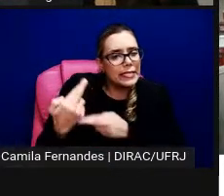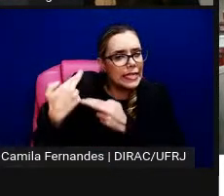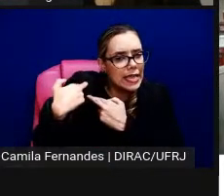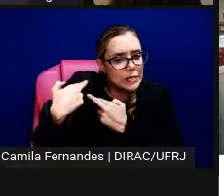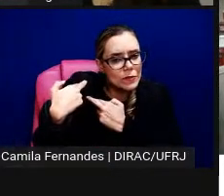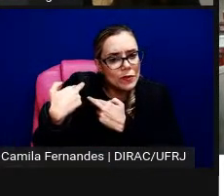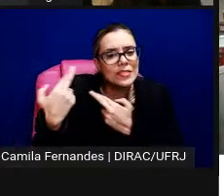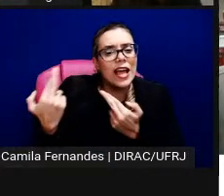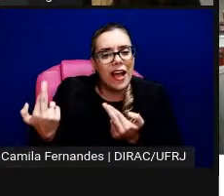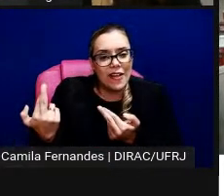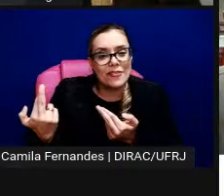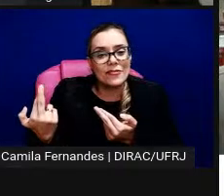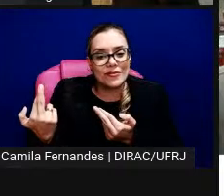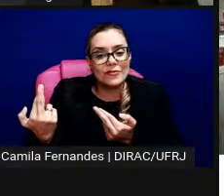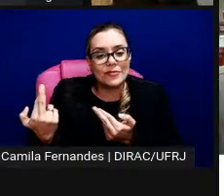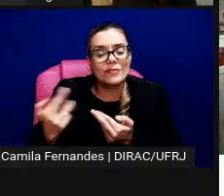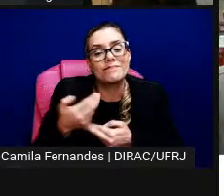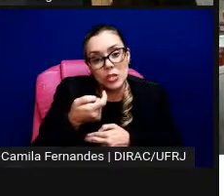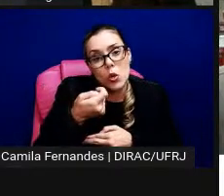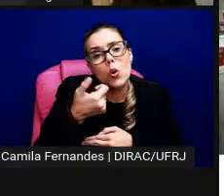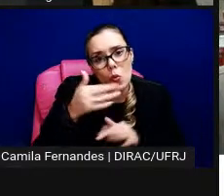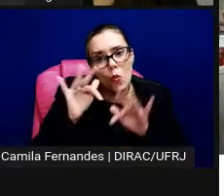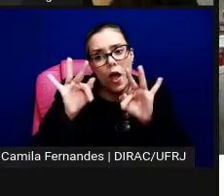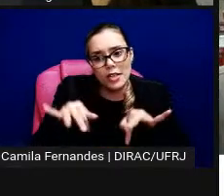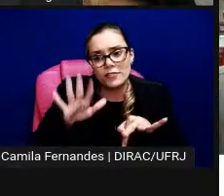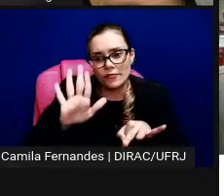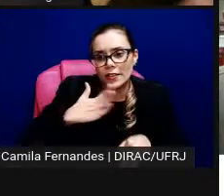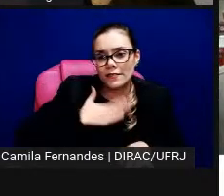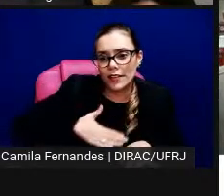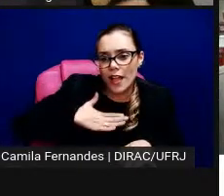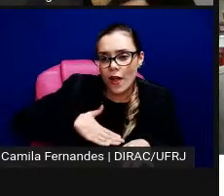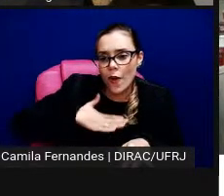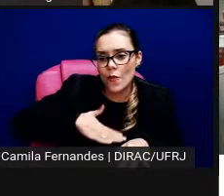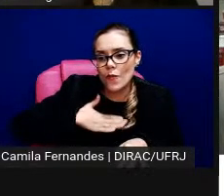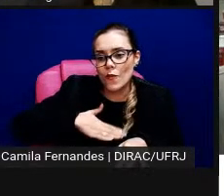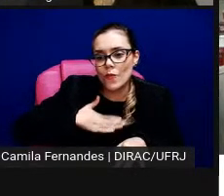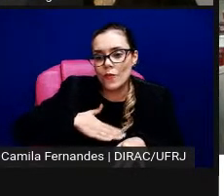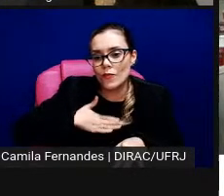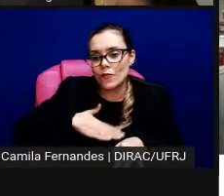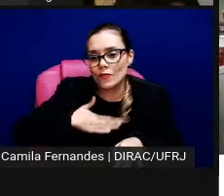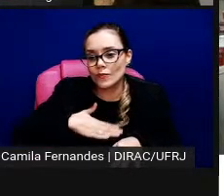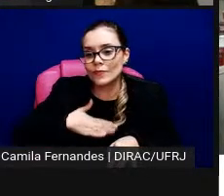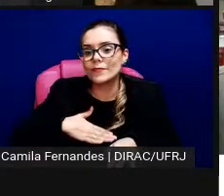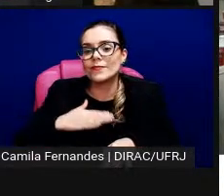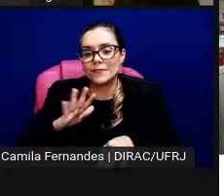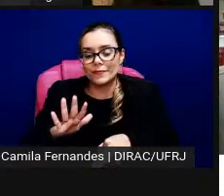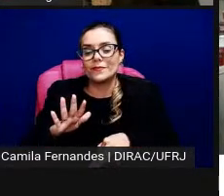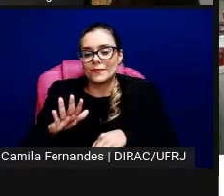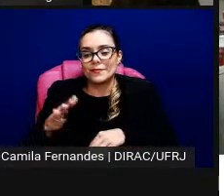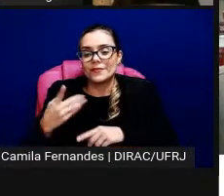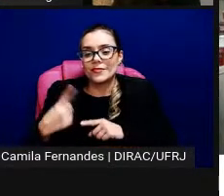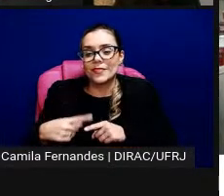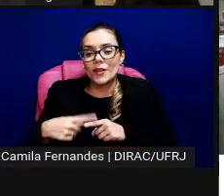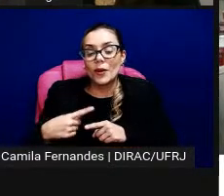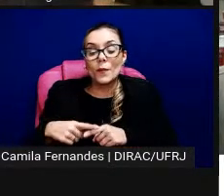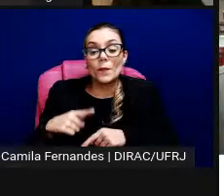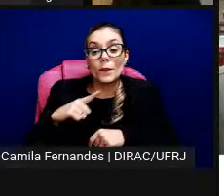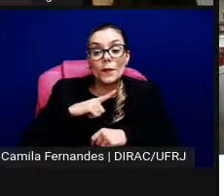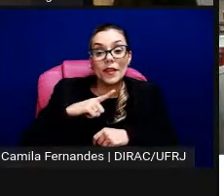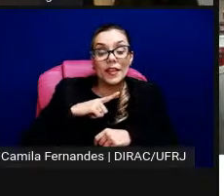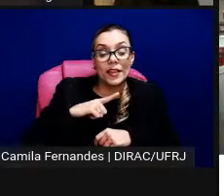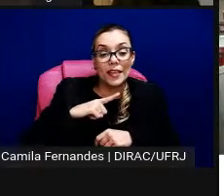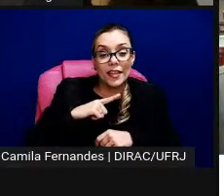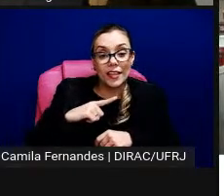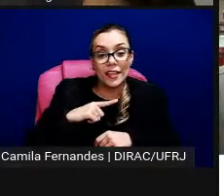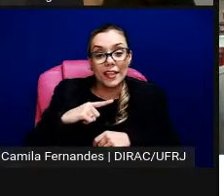então ó tô aqui tô encerrando aqui Bia e Aline né esse responsável pela mesa ele também jogava ele tava ali e tinha algumas vezes que tinha alguns